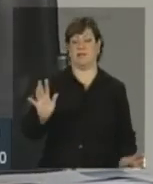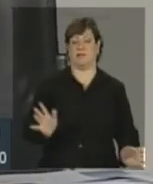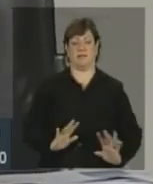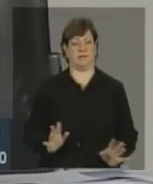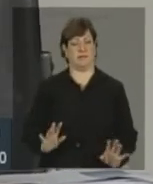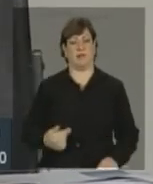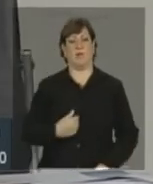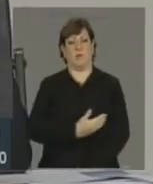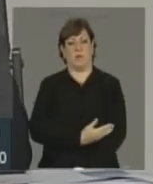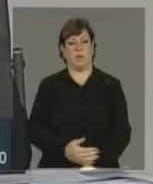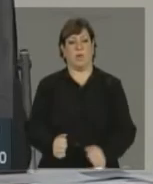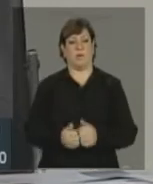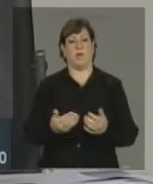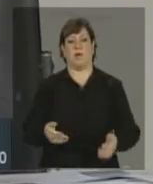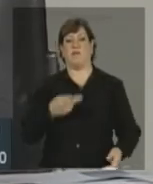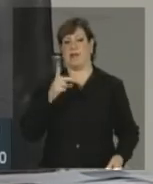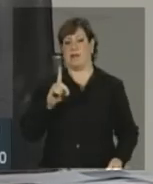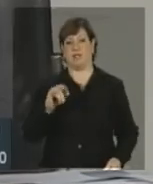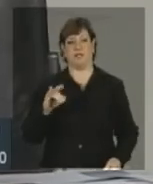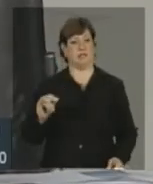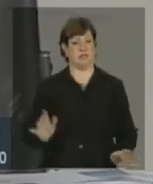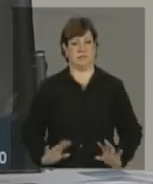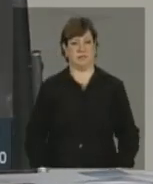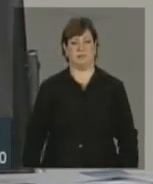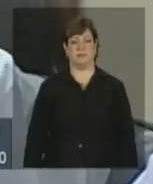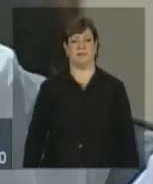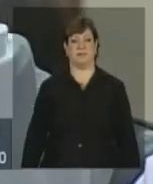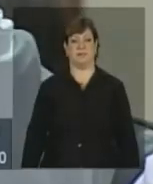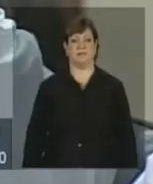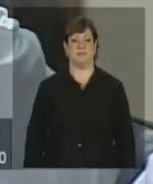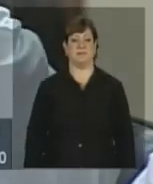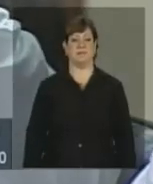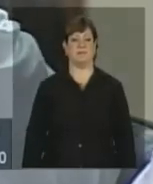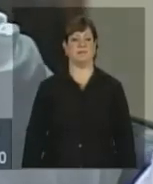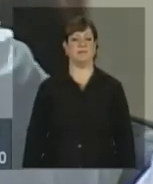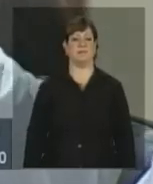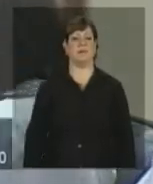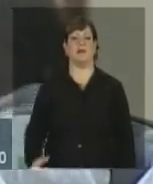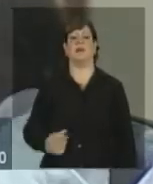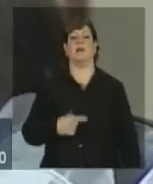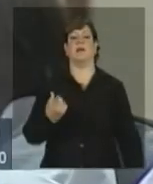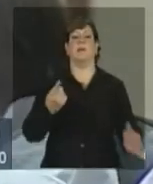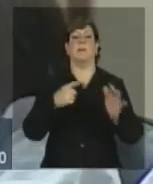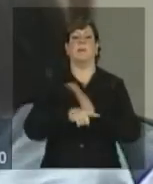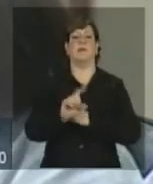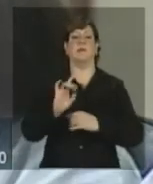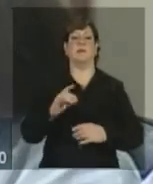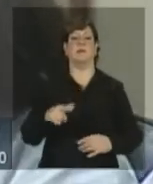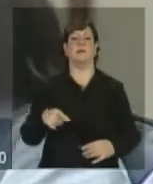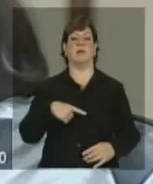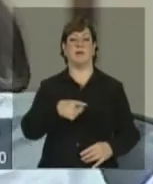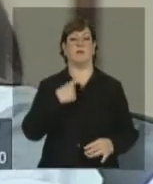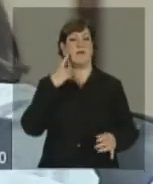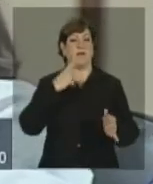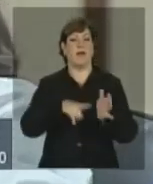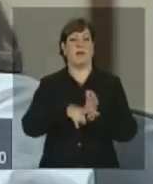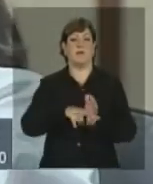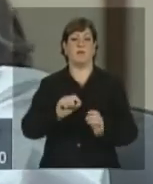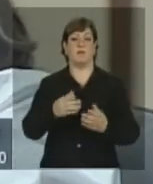esta política de não dar datas. O secretário, só mais uma questão. Só um entendimento do senhor, uma avaliação do senhor, porque,